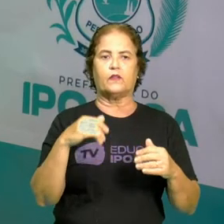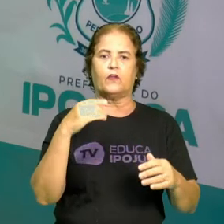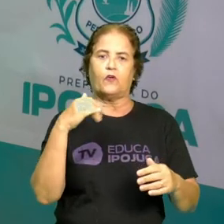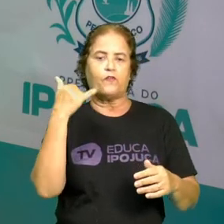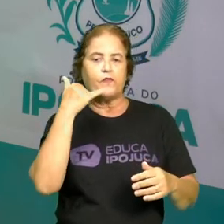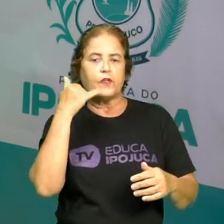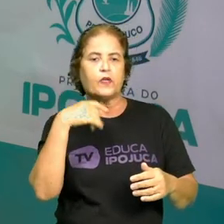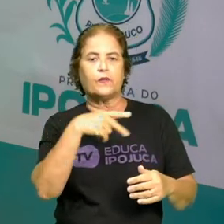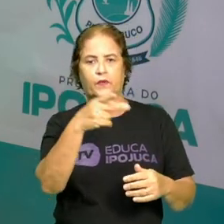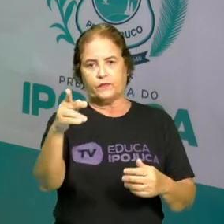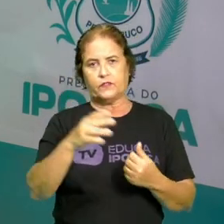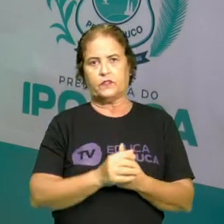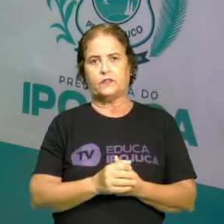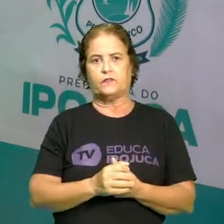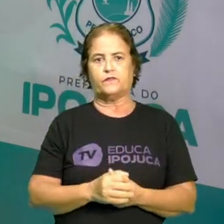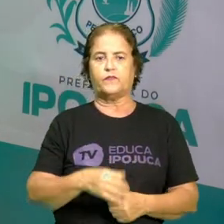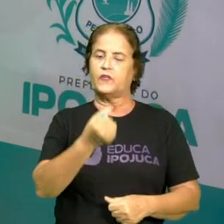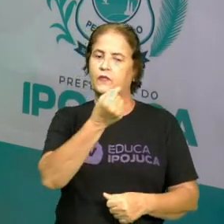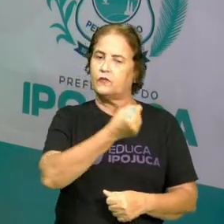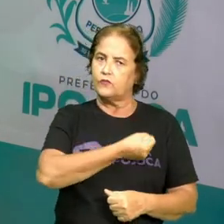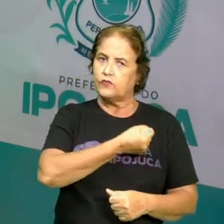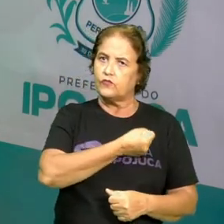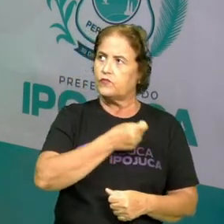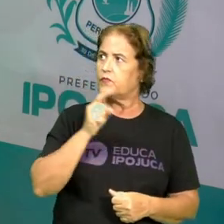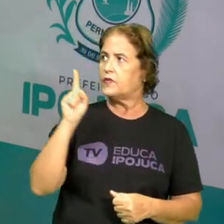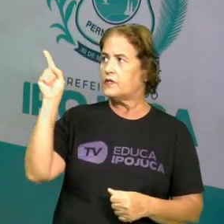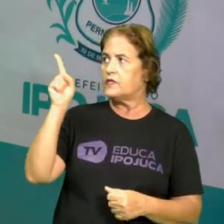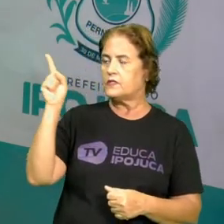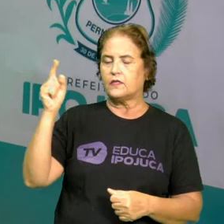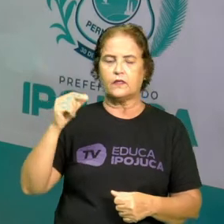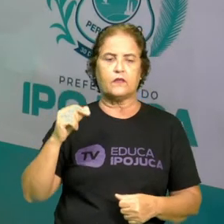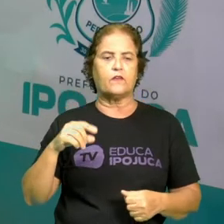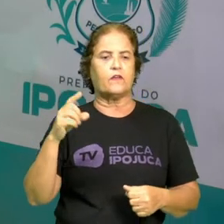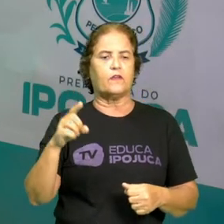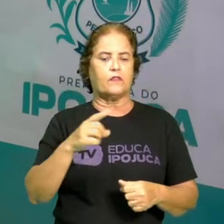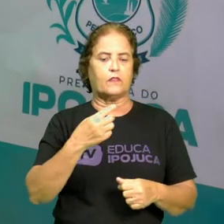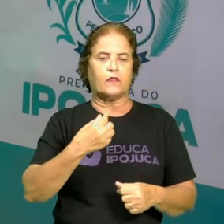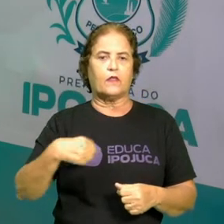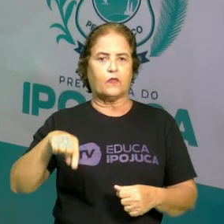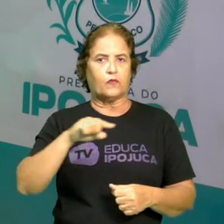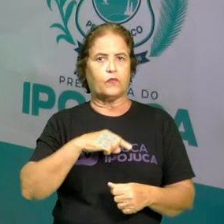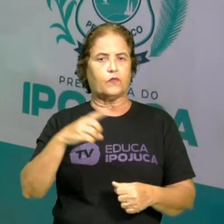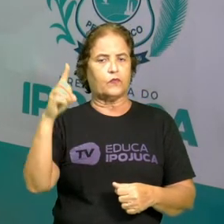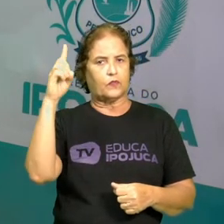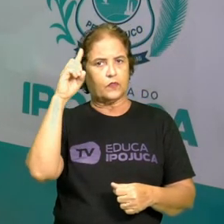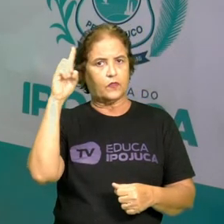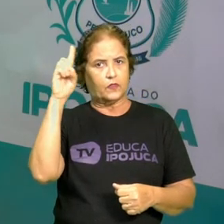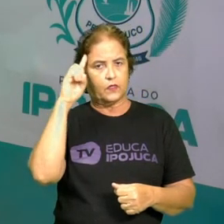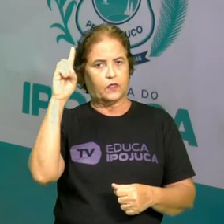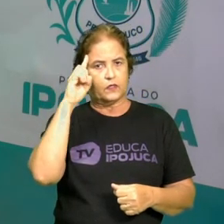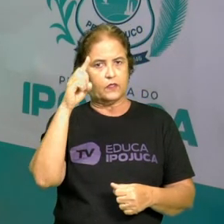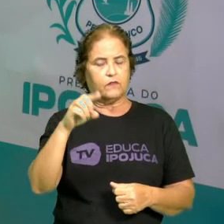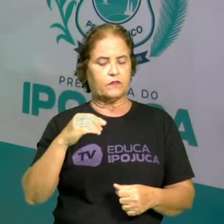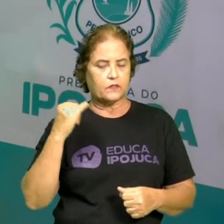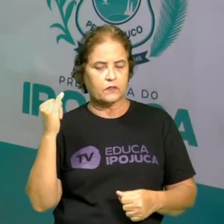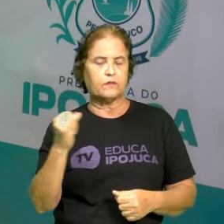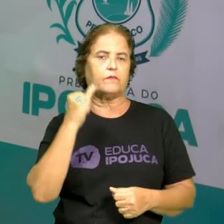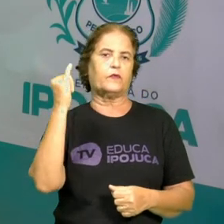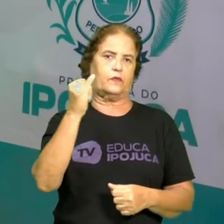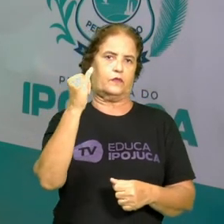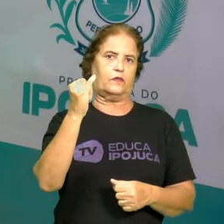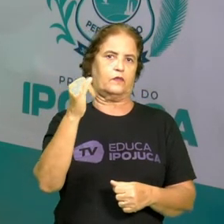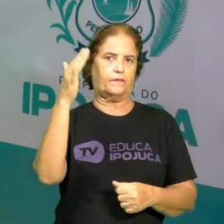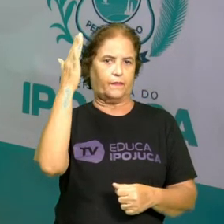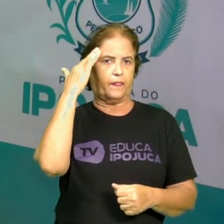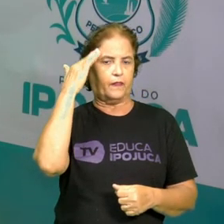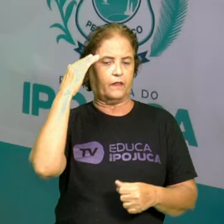Esses números fazem parte do seu dia a dia e eles são super importantes. Entendeu como vai ser o nosso desafio?